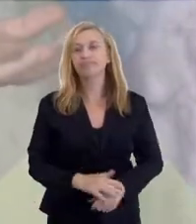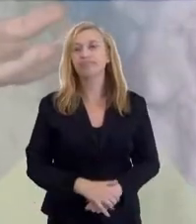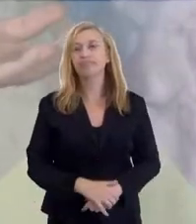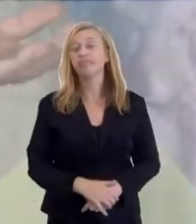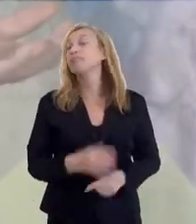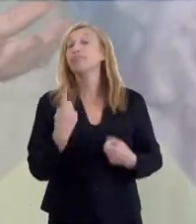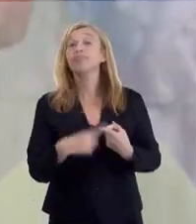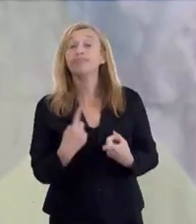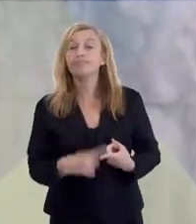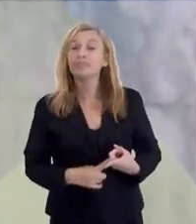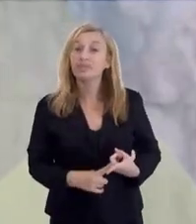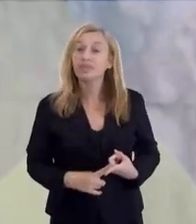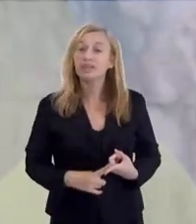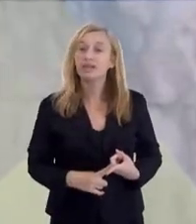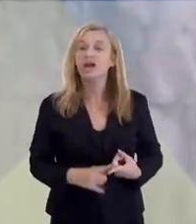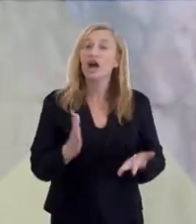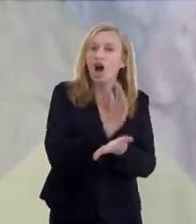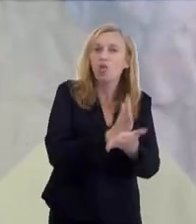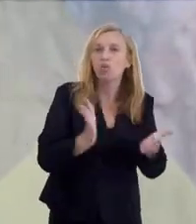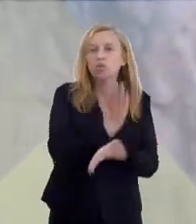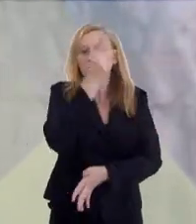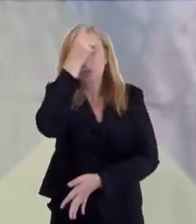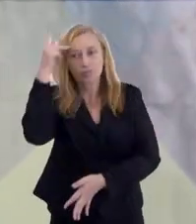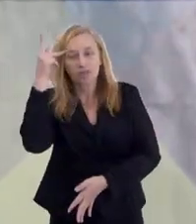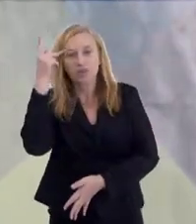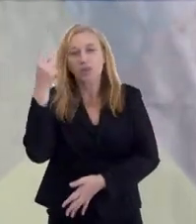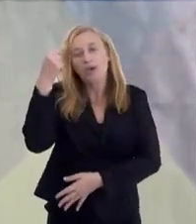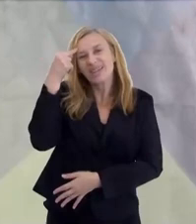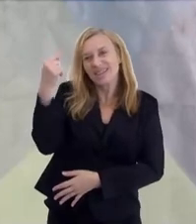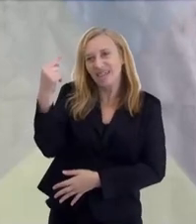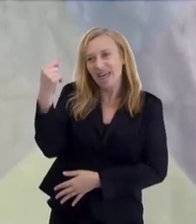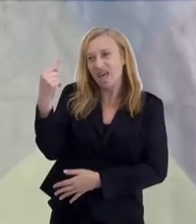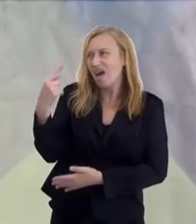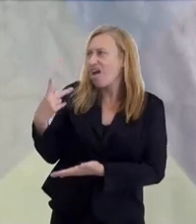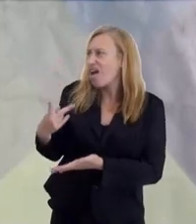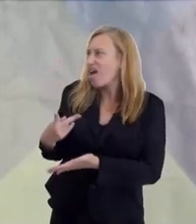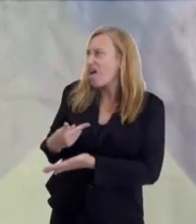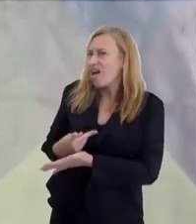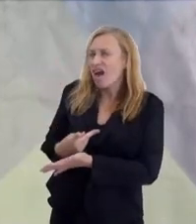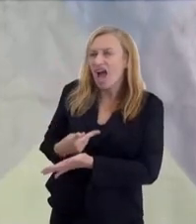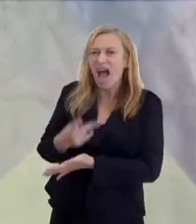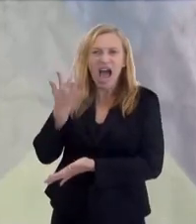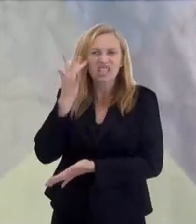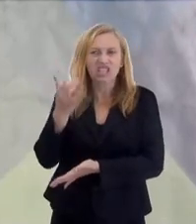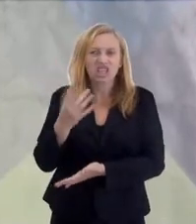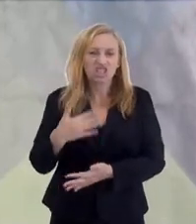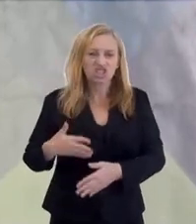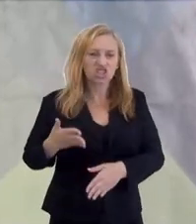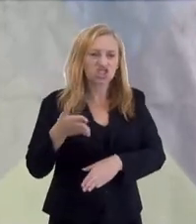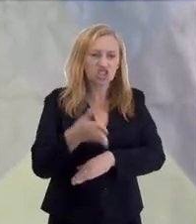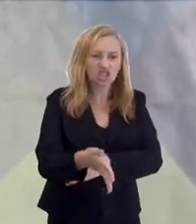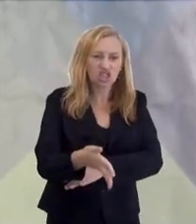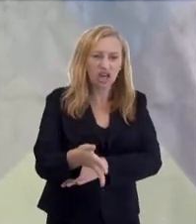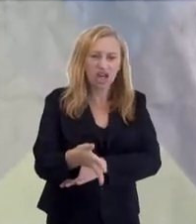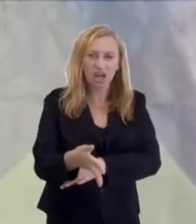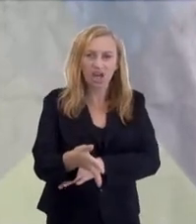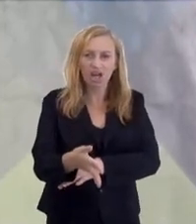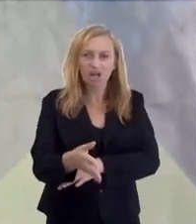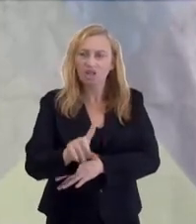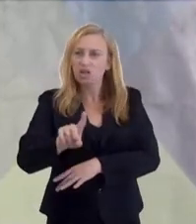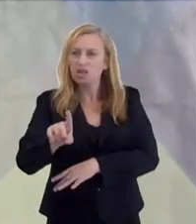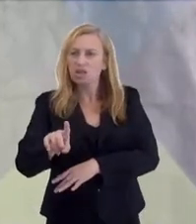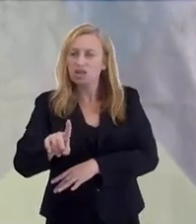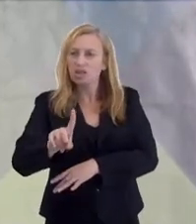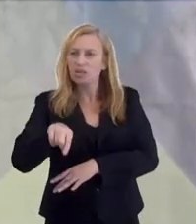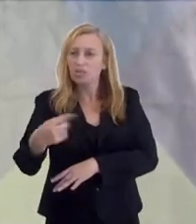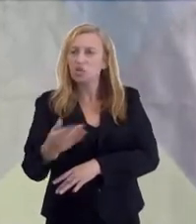espíritas, mesmo do outro lado. Porque algumas pessoas têm a falsa ideia de que, chegou do outro